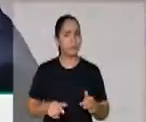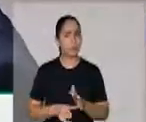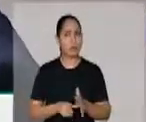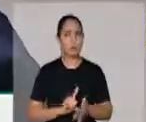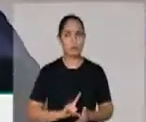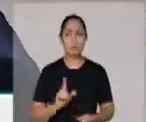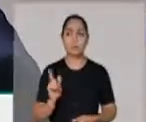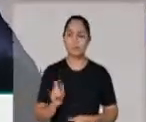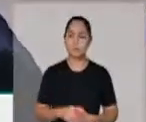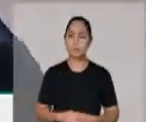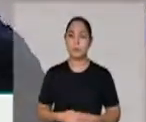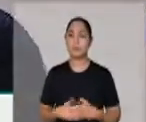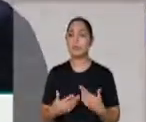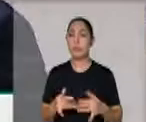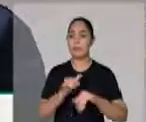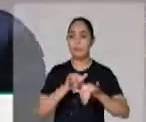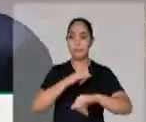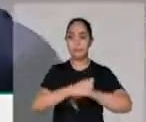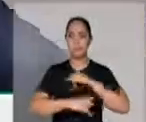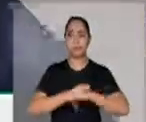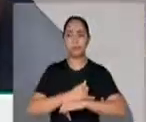discutida pela voz do Brasil. Por favor.